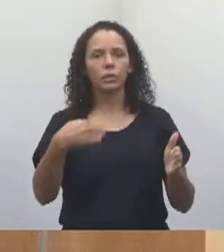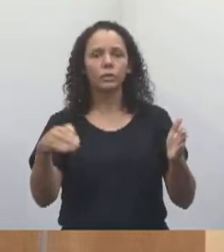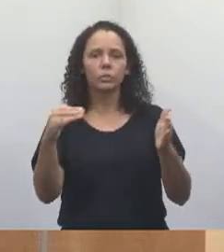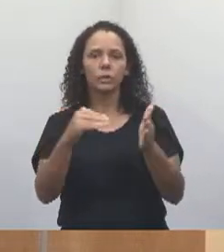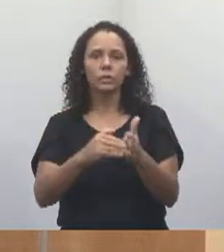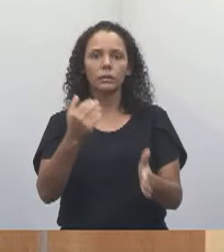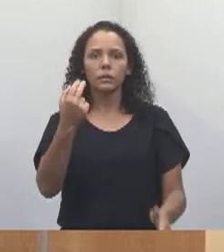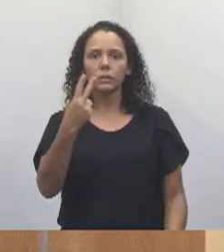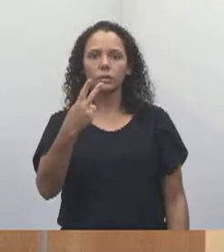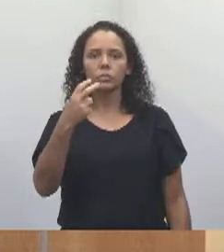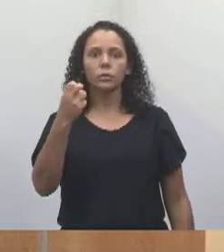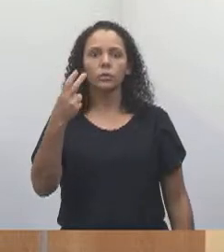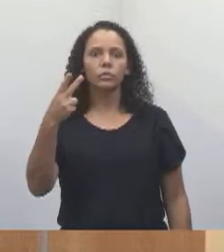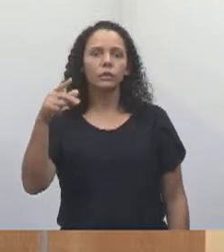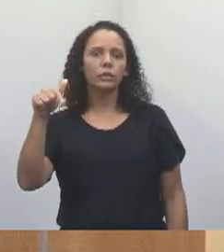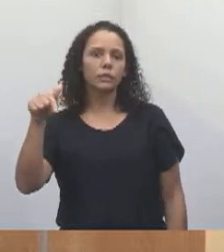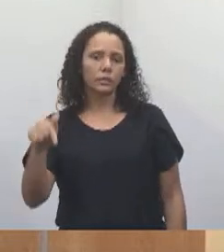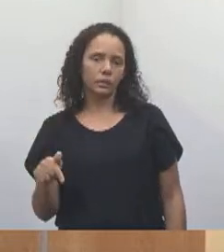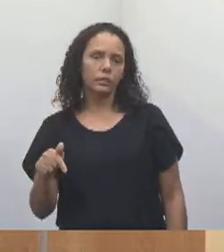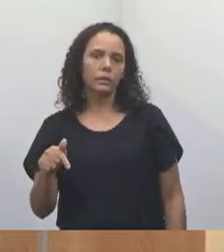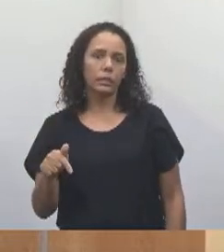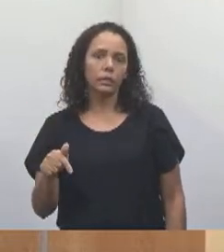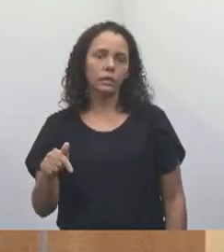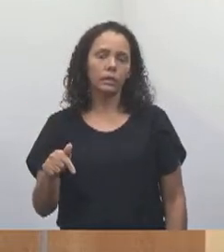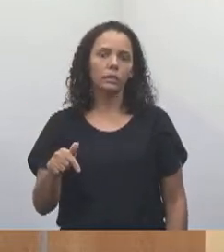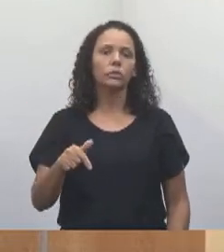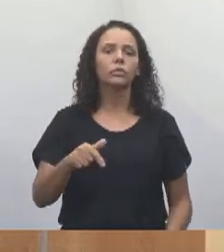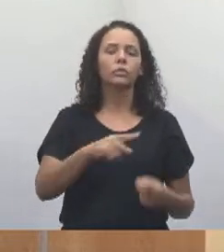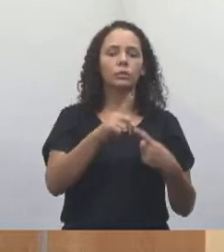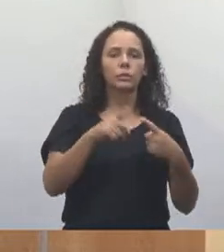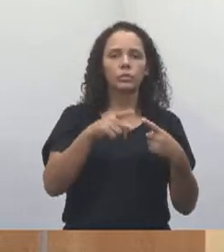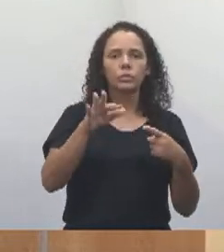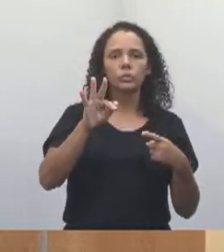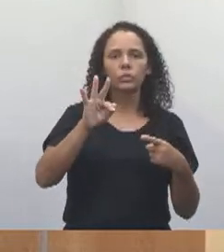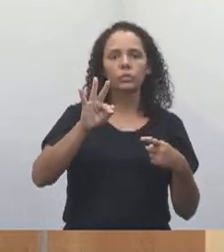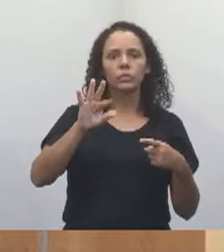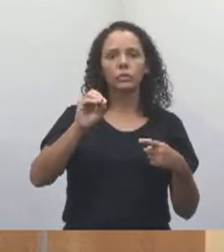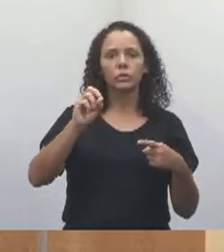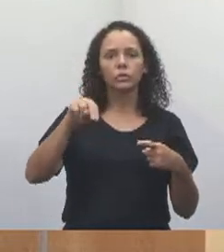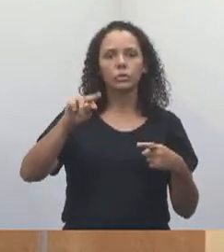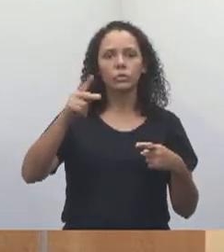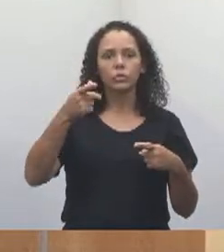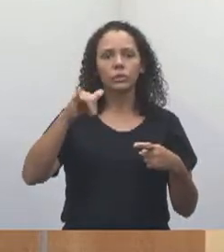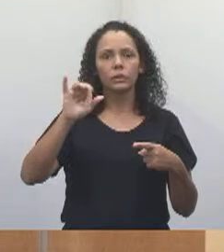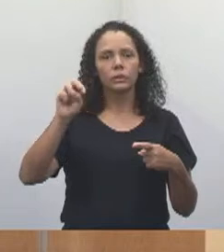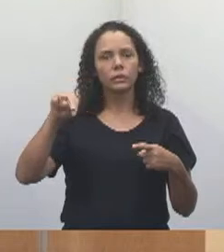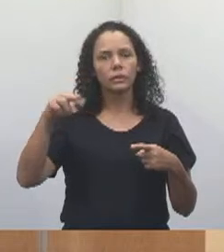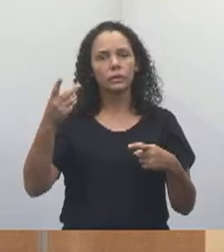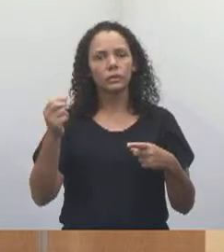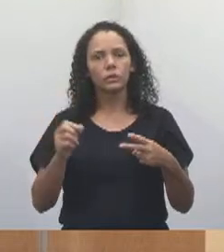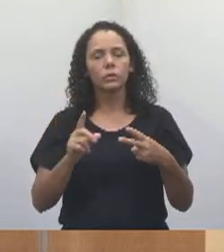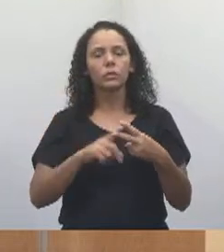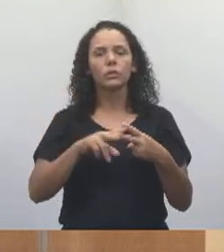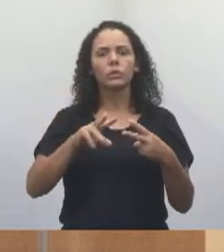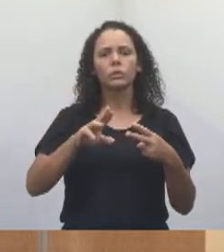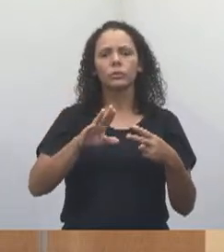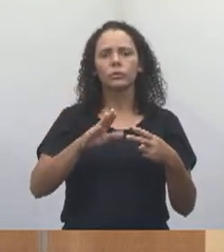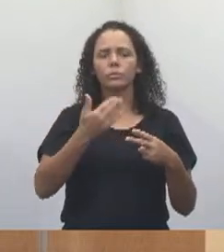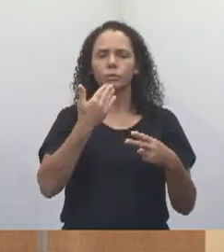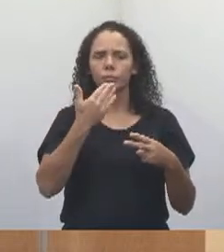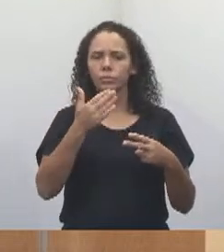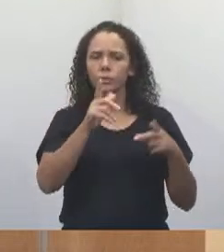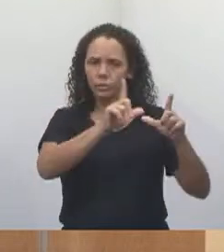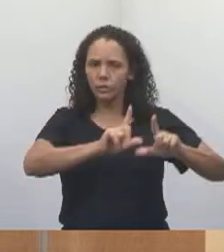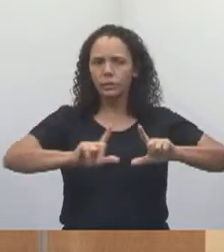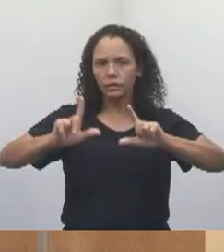e vou aqui nominá-los, pastor Toninho, o Wagner, nós temos um slide para que coloque por